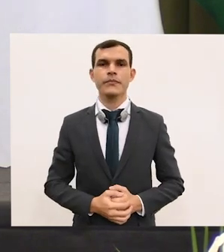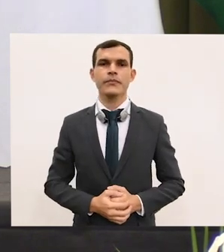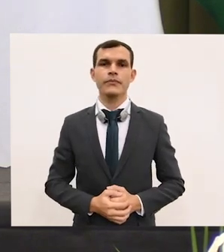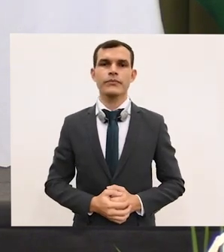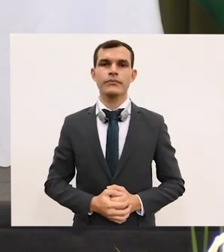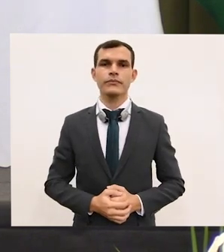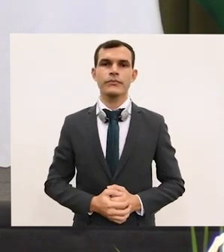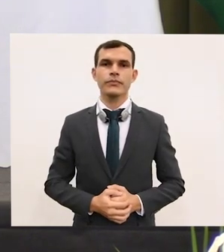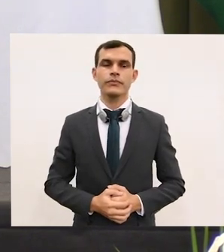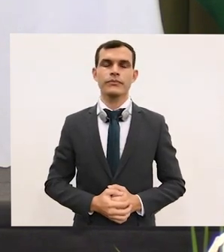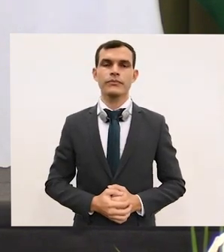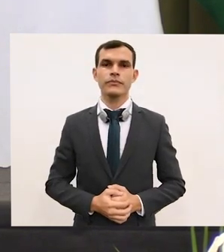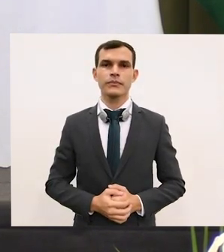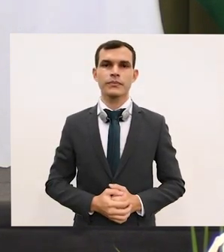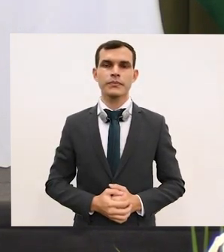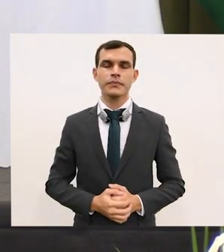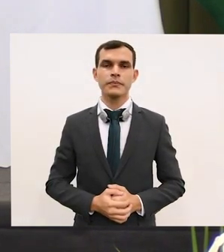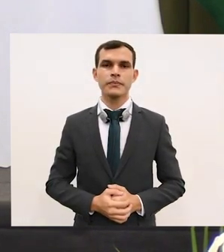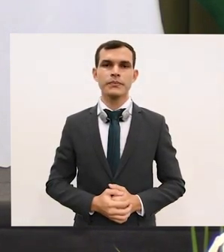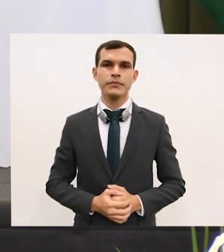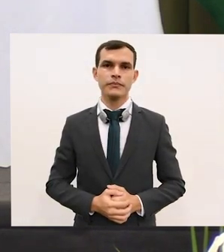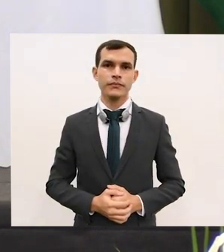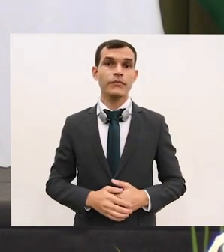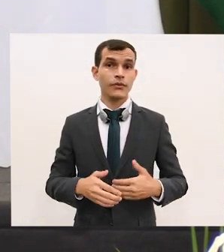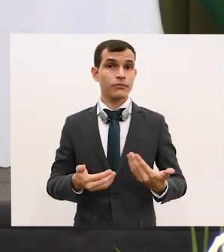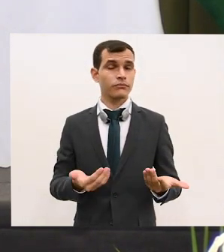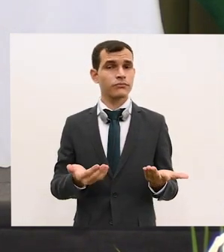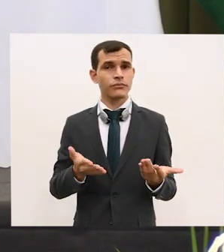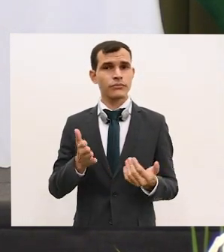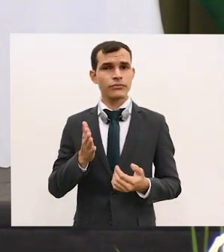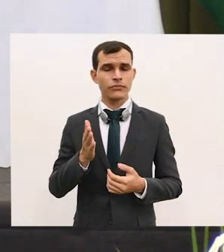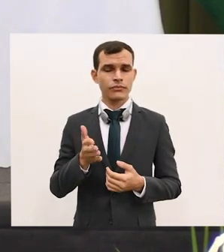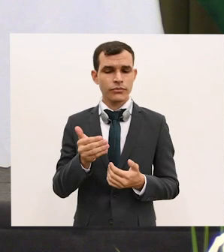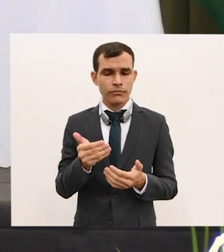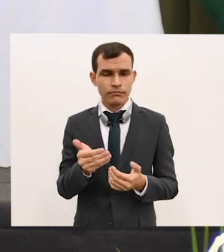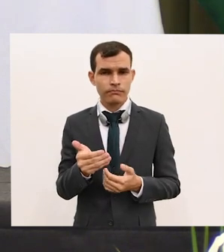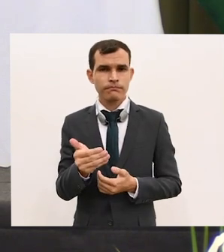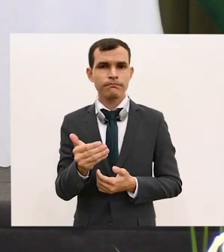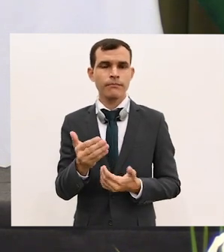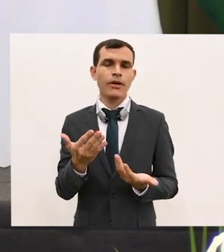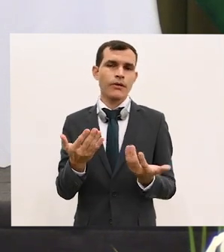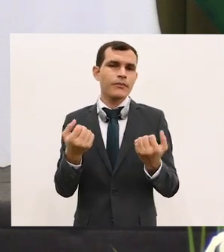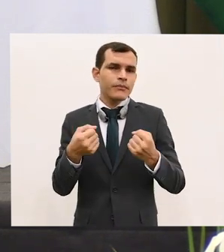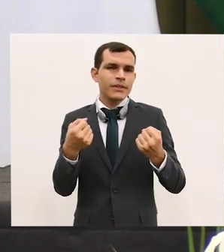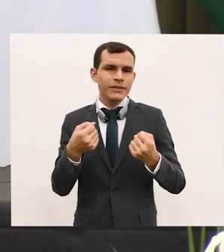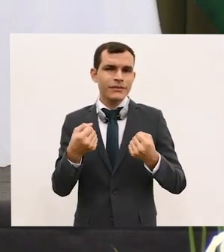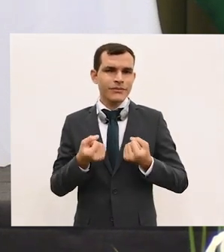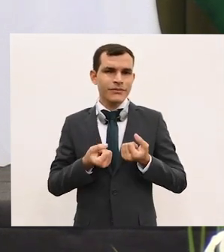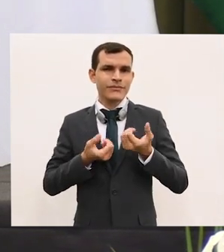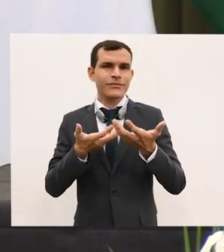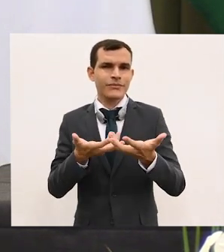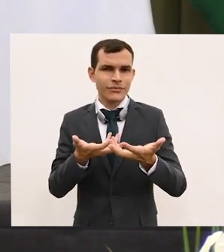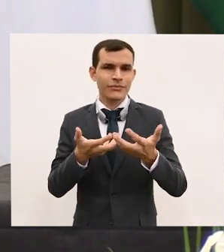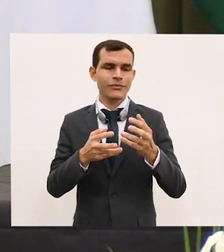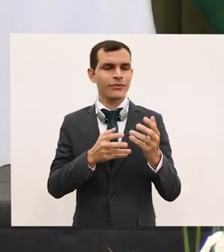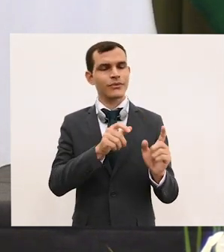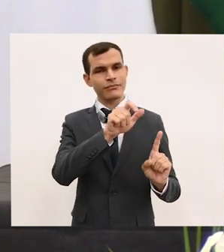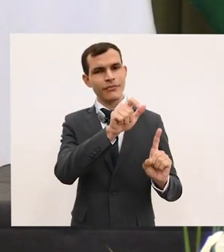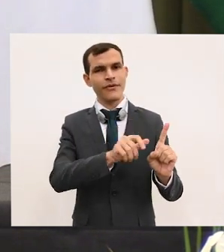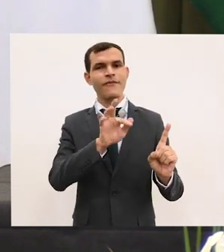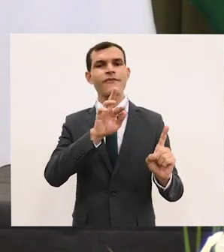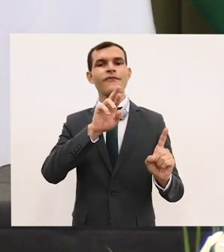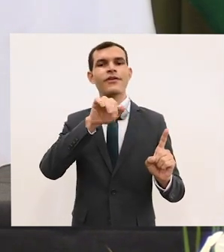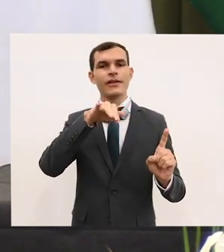Tendo já aqui ferida a precedência, não poderia deixar de mencionar o nome do embaixador Fernando Simas Magalhães,